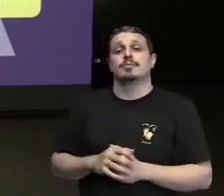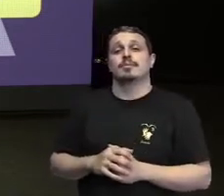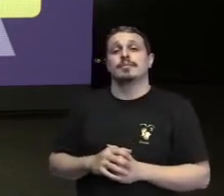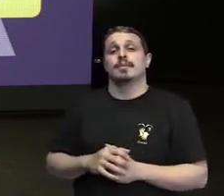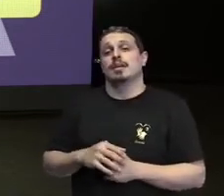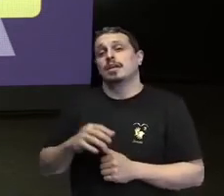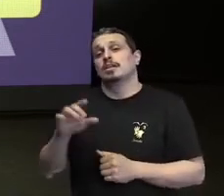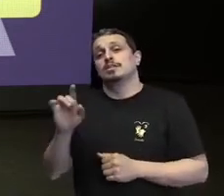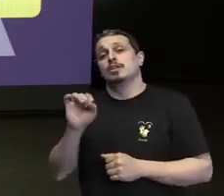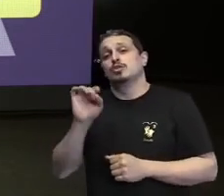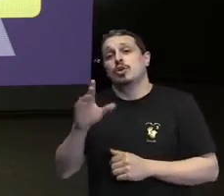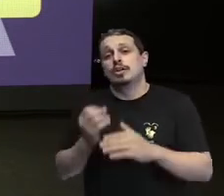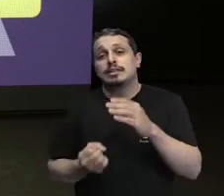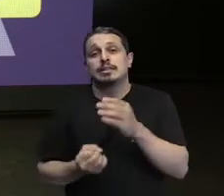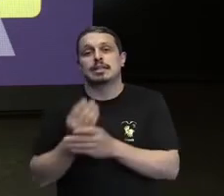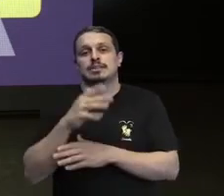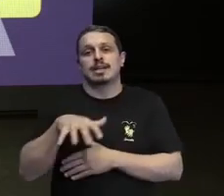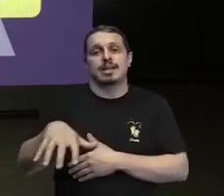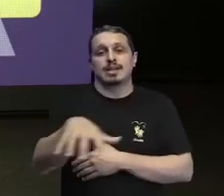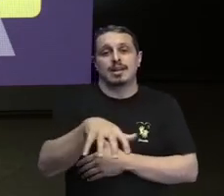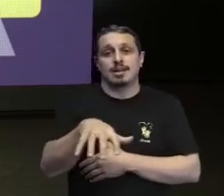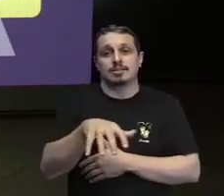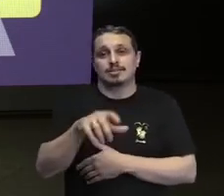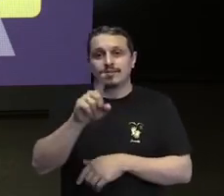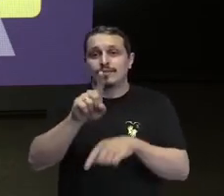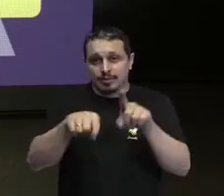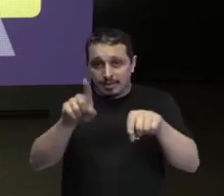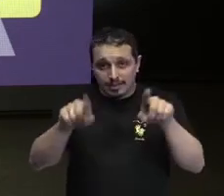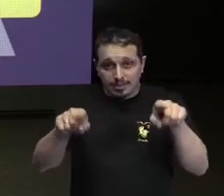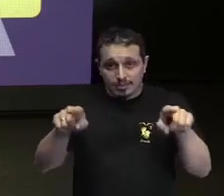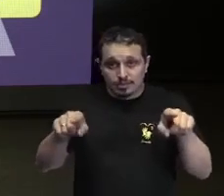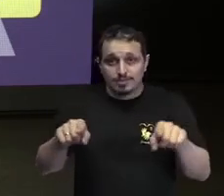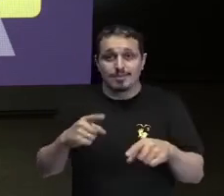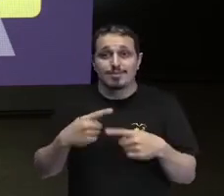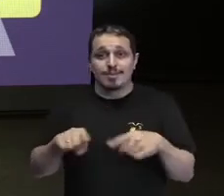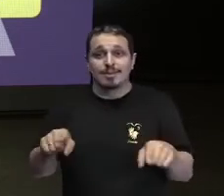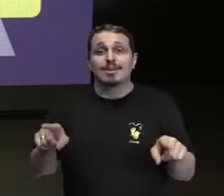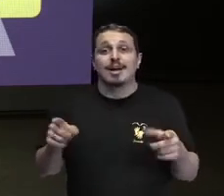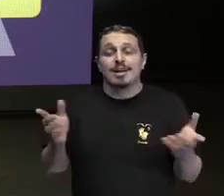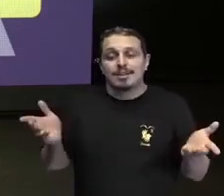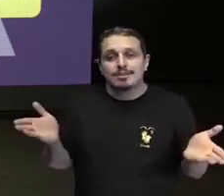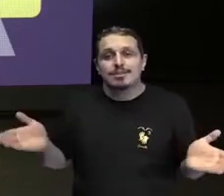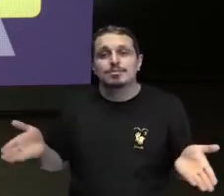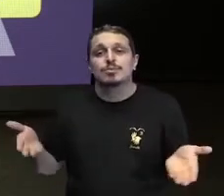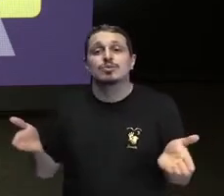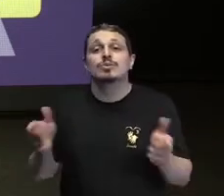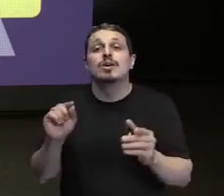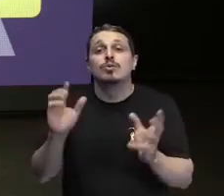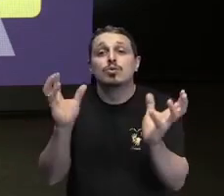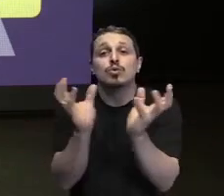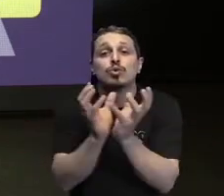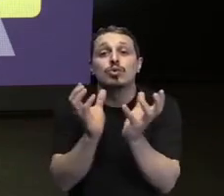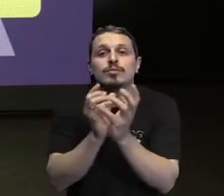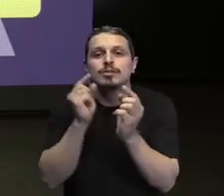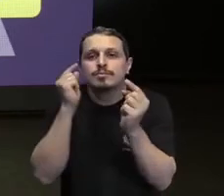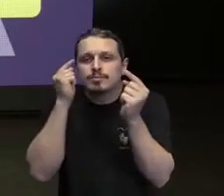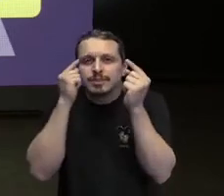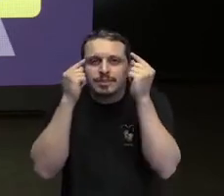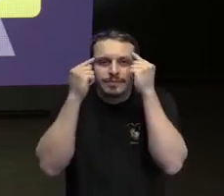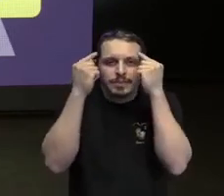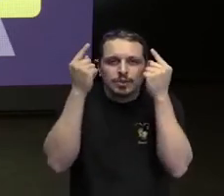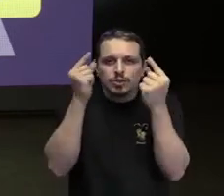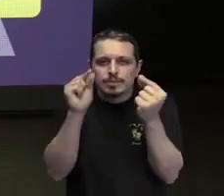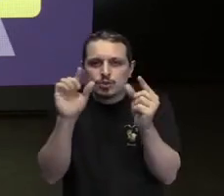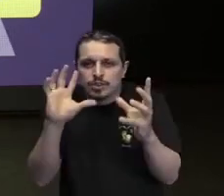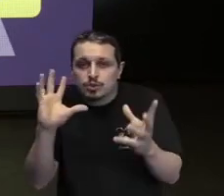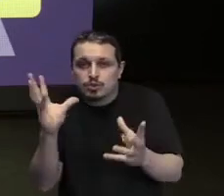cria esses ambientes diversos mas a gente estimula a reflexão dessas equipes para que todo mundo entenda